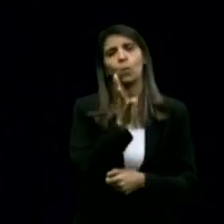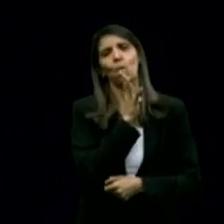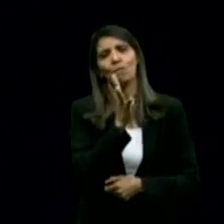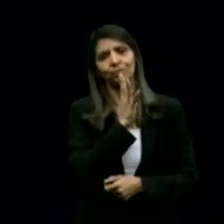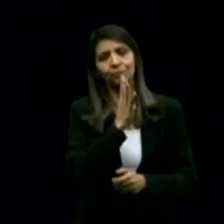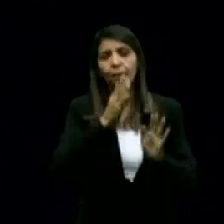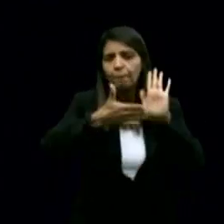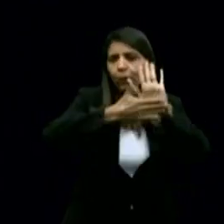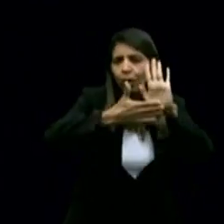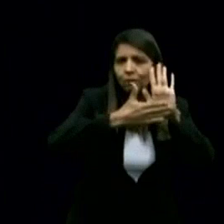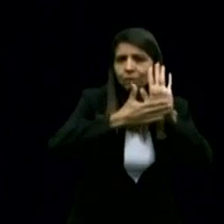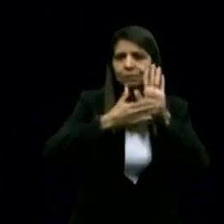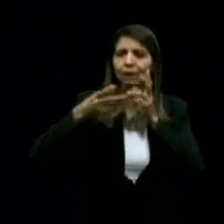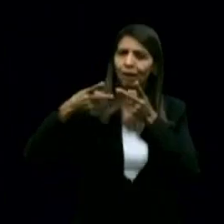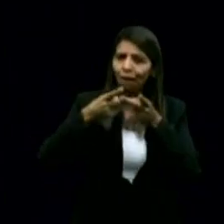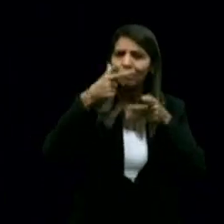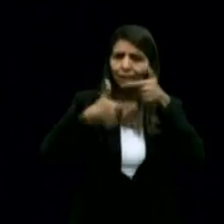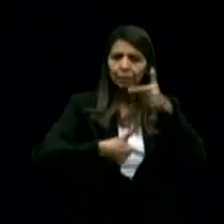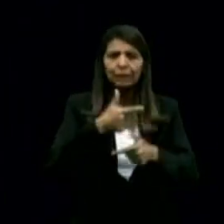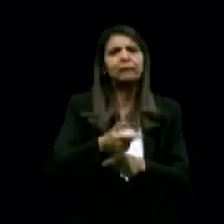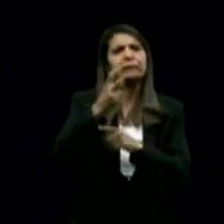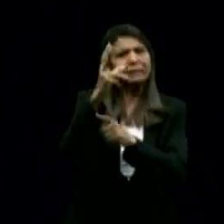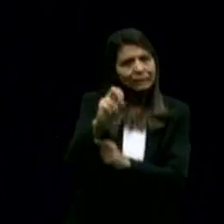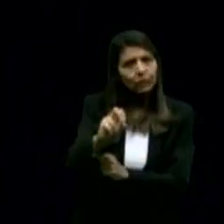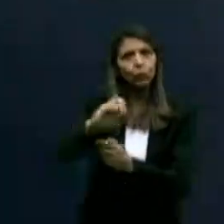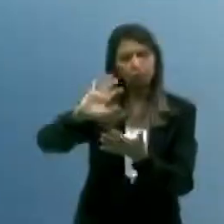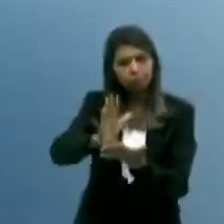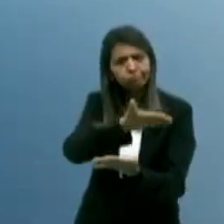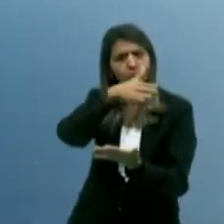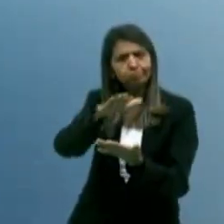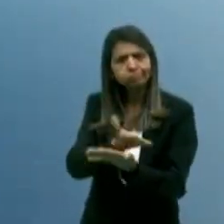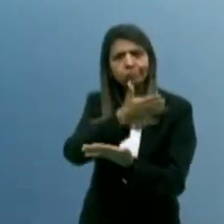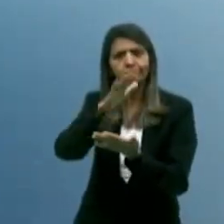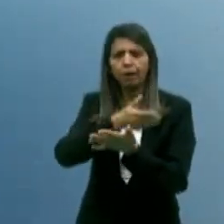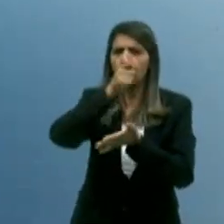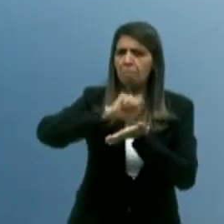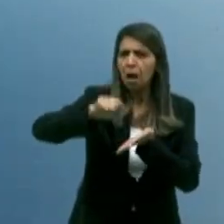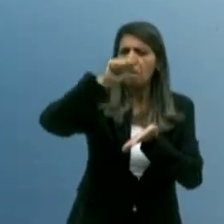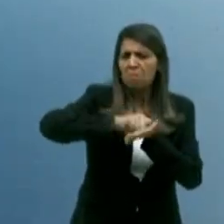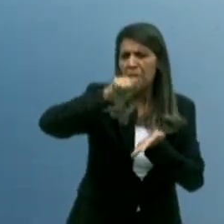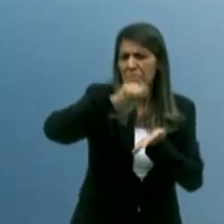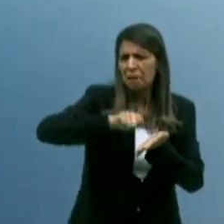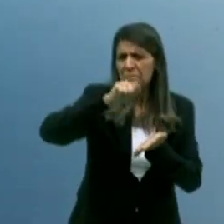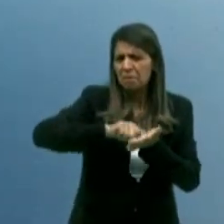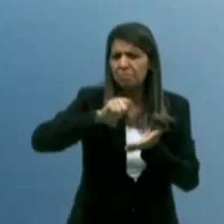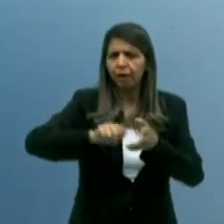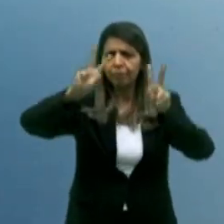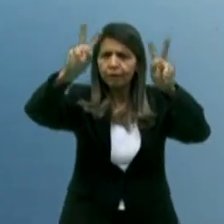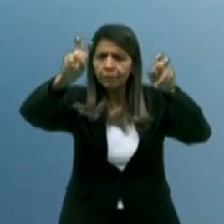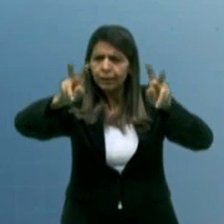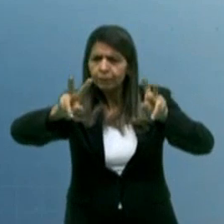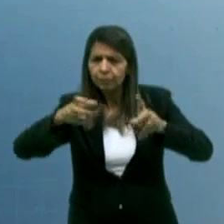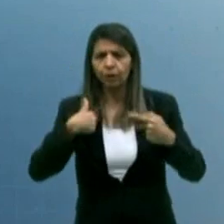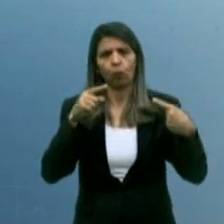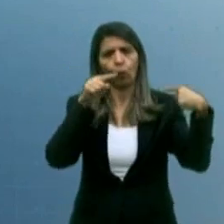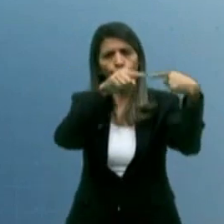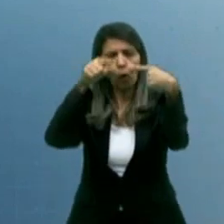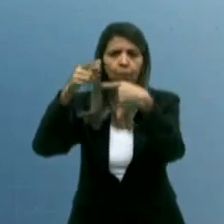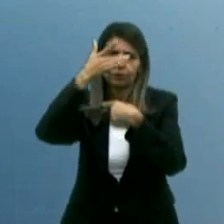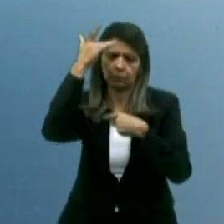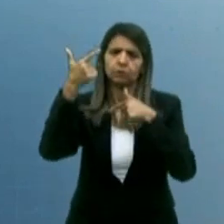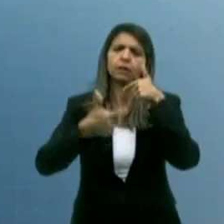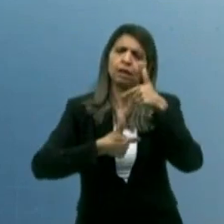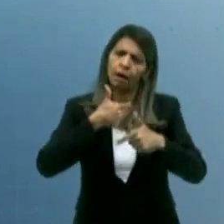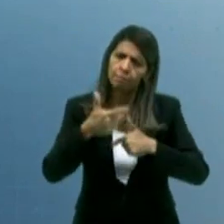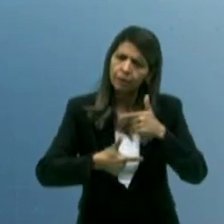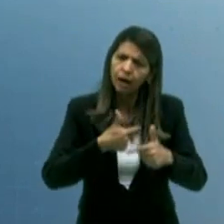Direito ao Futuro na Paraíba. São 50 páginas sobre as quais nós nos debruçamos para escrever propostas que dialoguem com essas demandas da população. Vocês vão